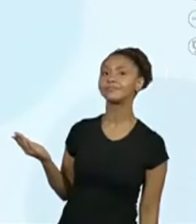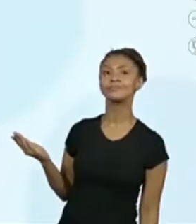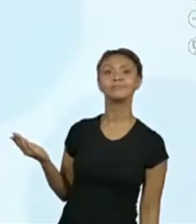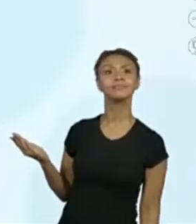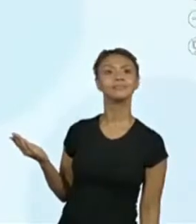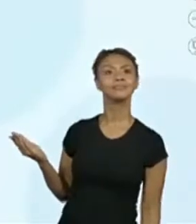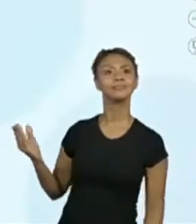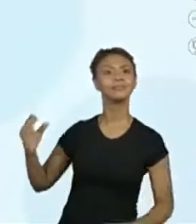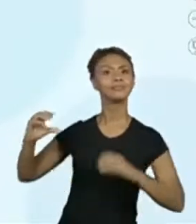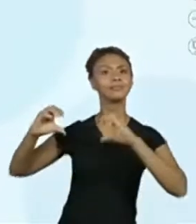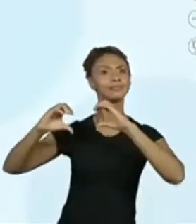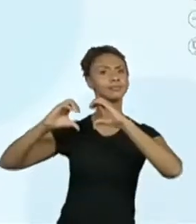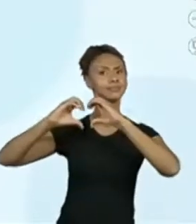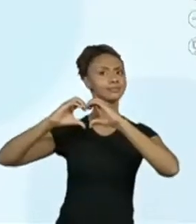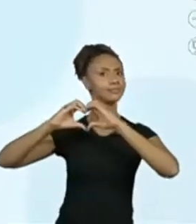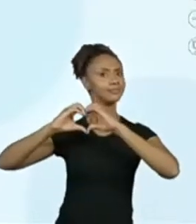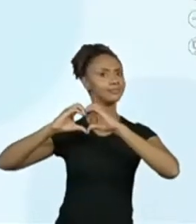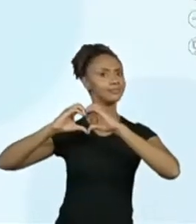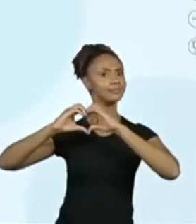coração.